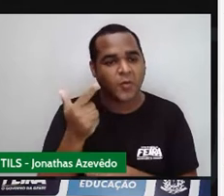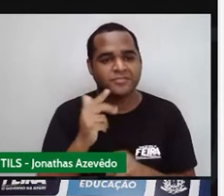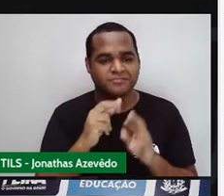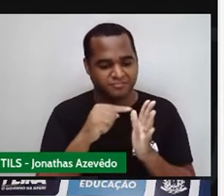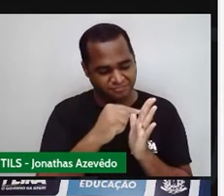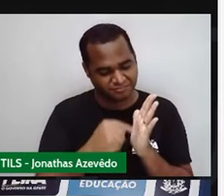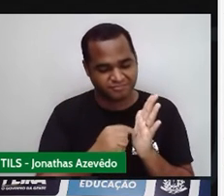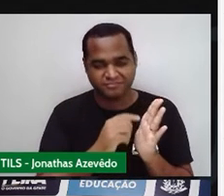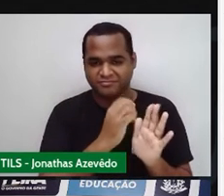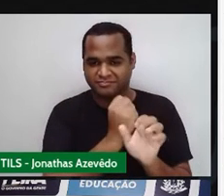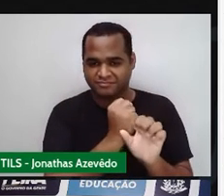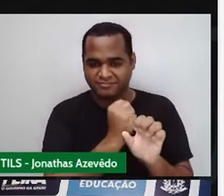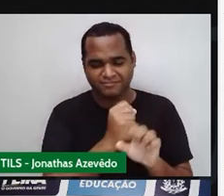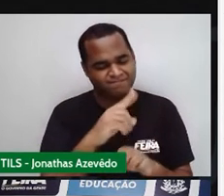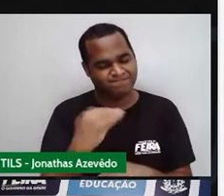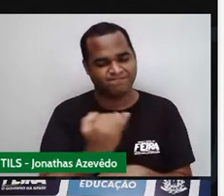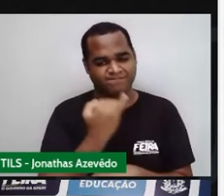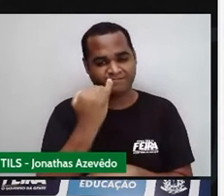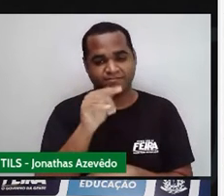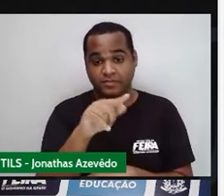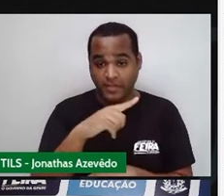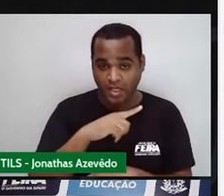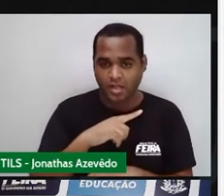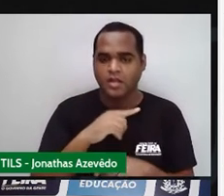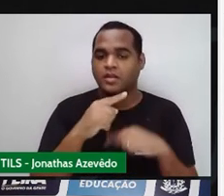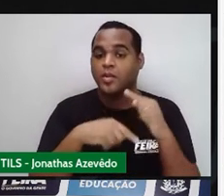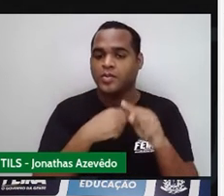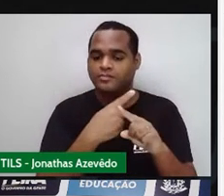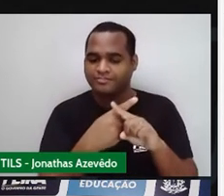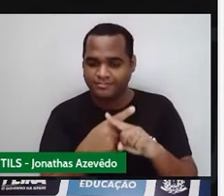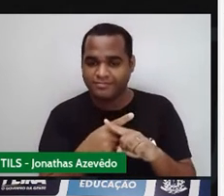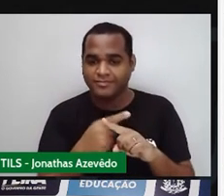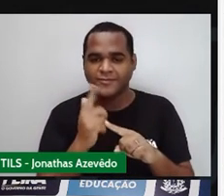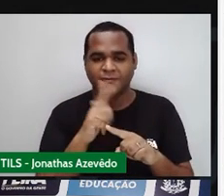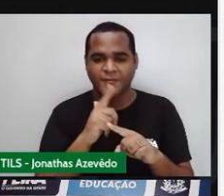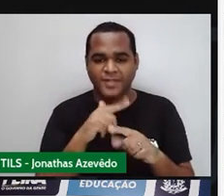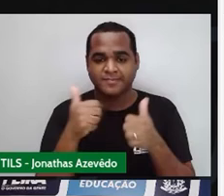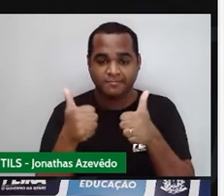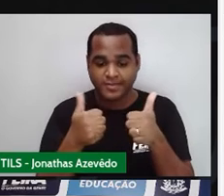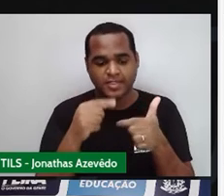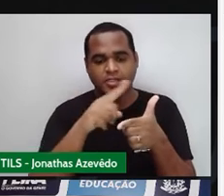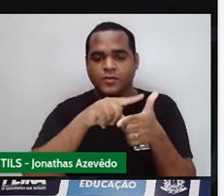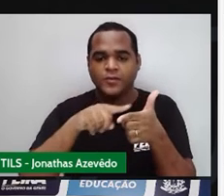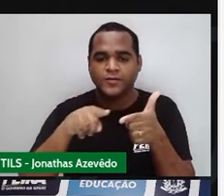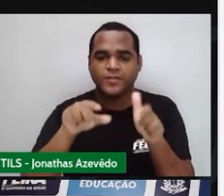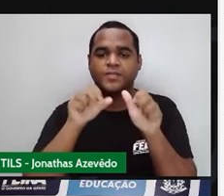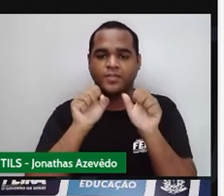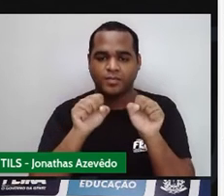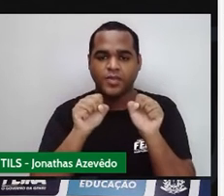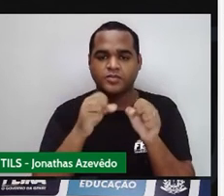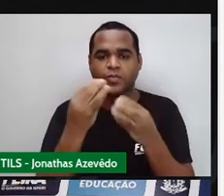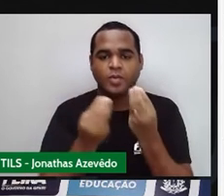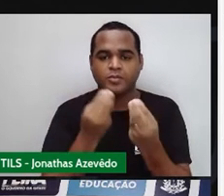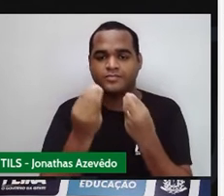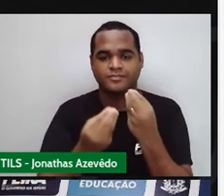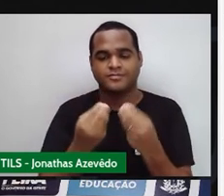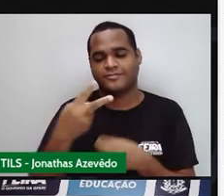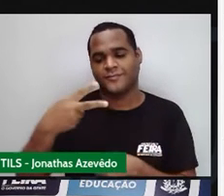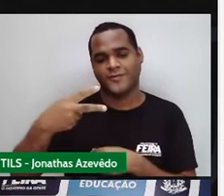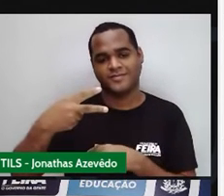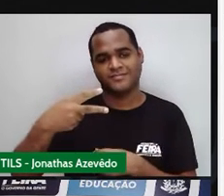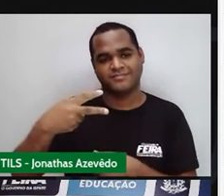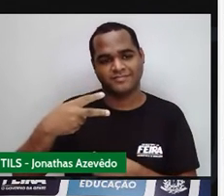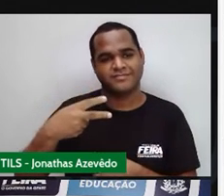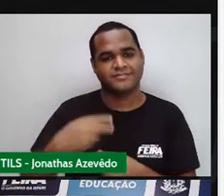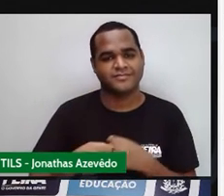caso você tenha, tá? Depois que multiplicar esses dois, a gente vai dividir por 2. Olha